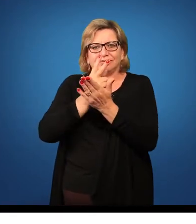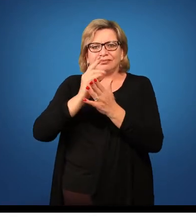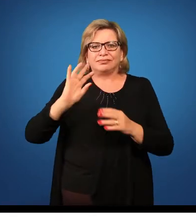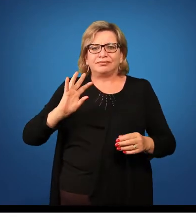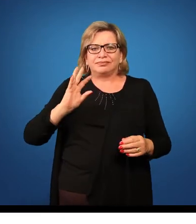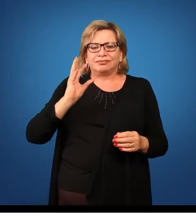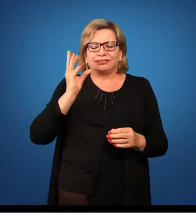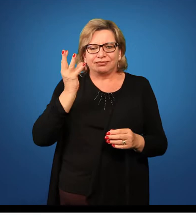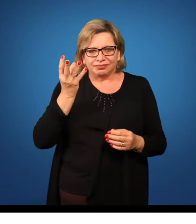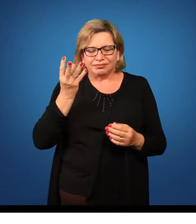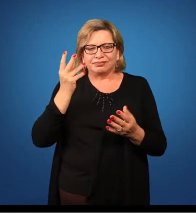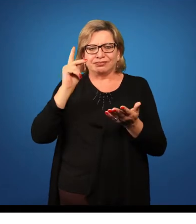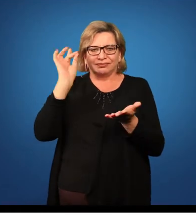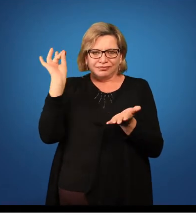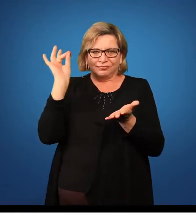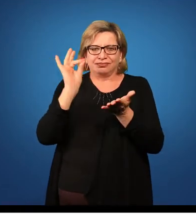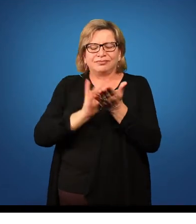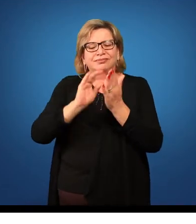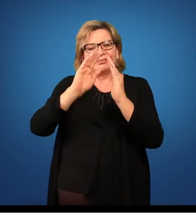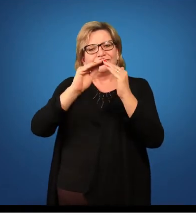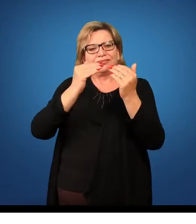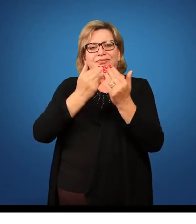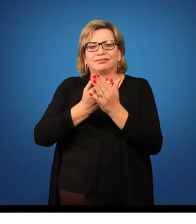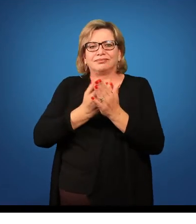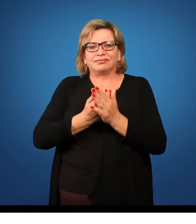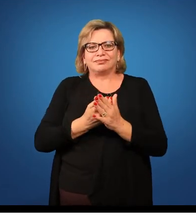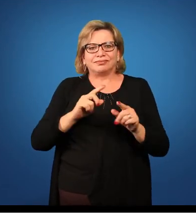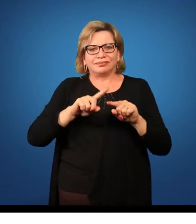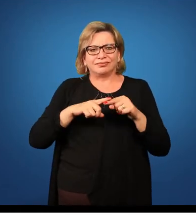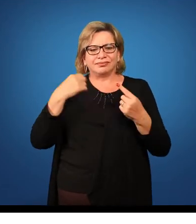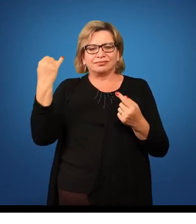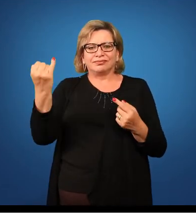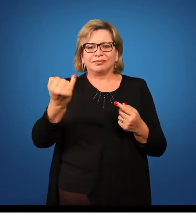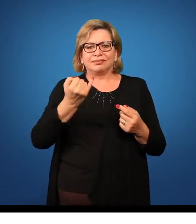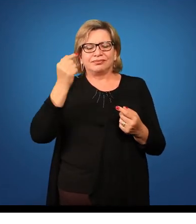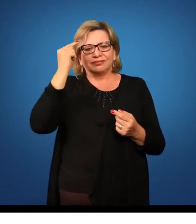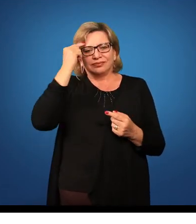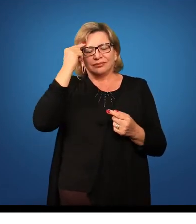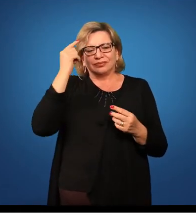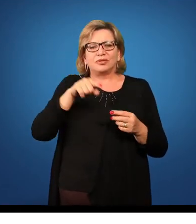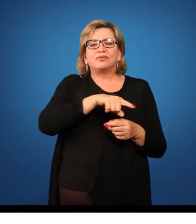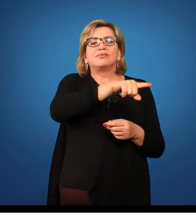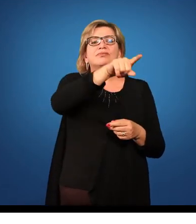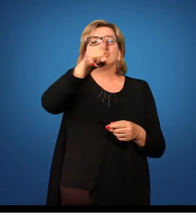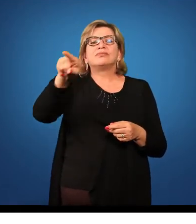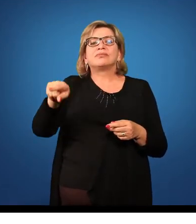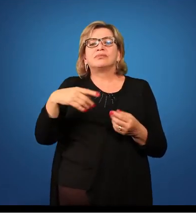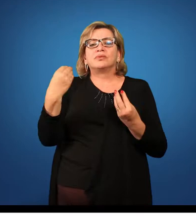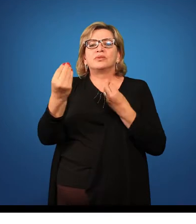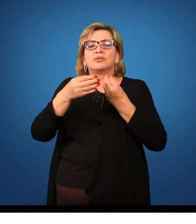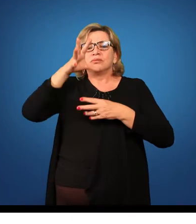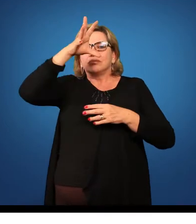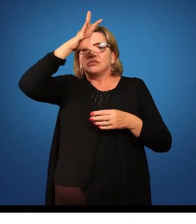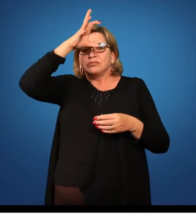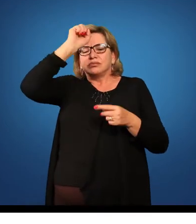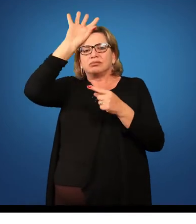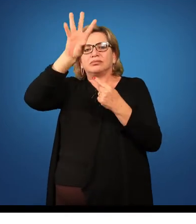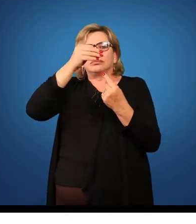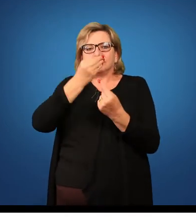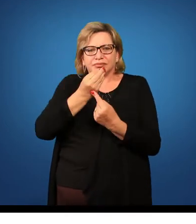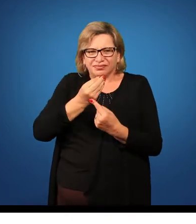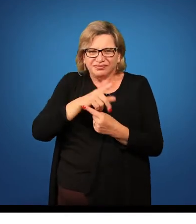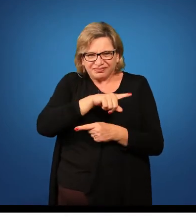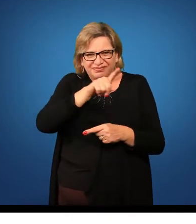maneira concreta. Bom, é só pensarmos em como foi o seu ensino de arte aqui. Foi satisfatório?